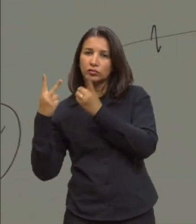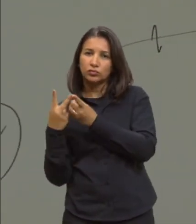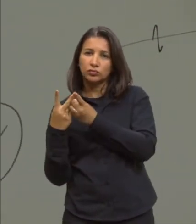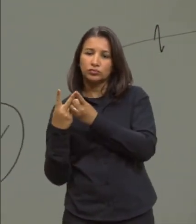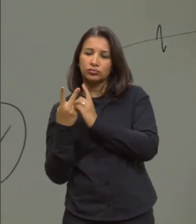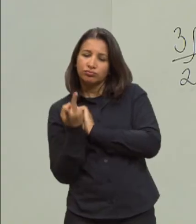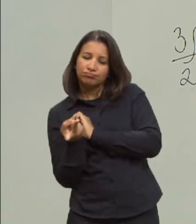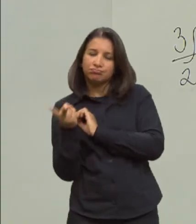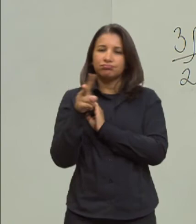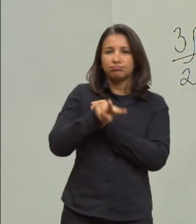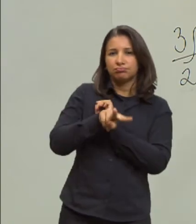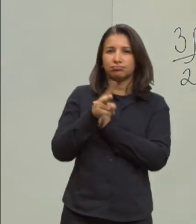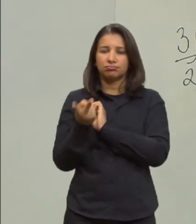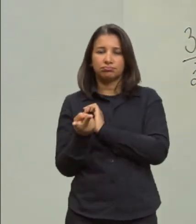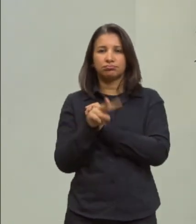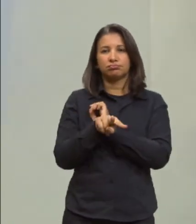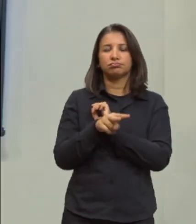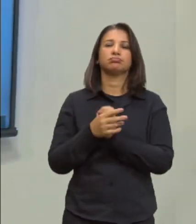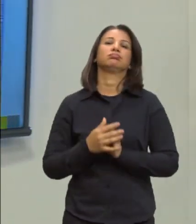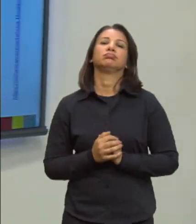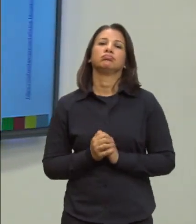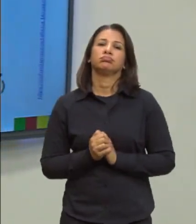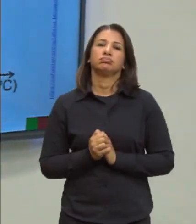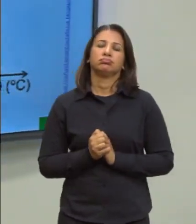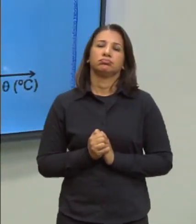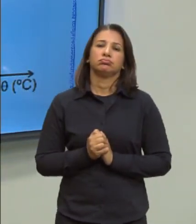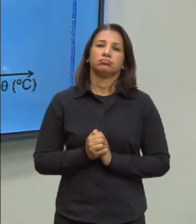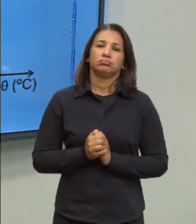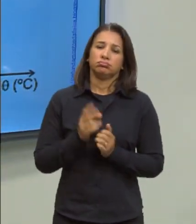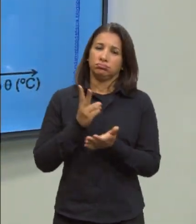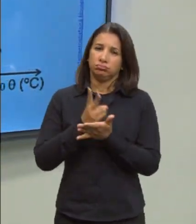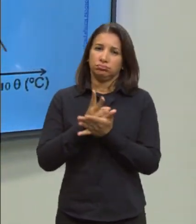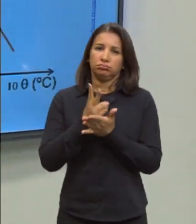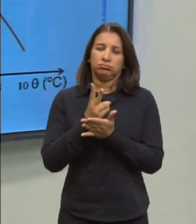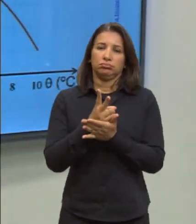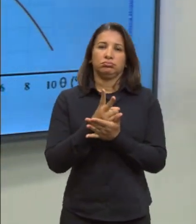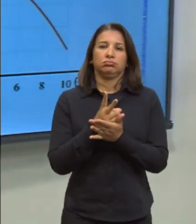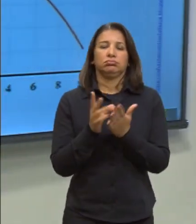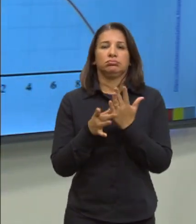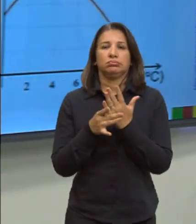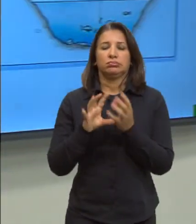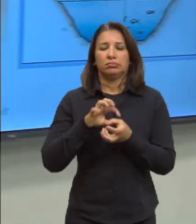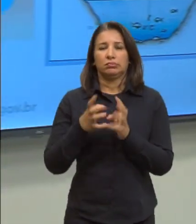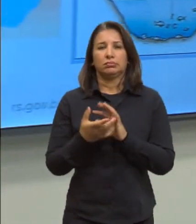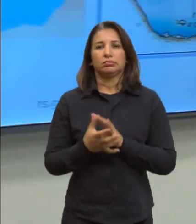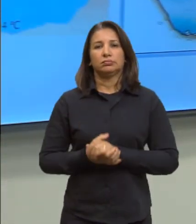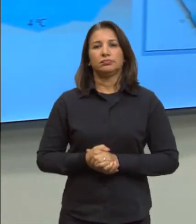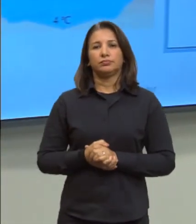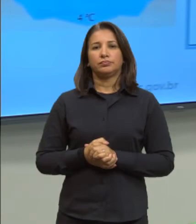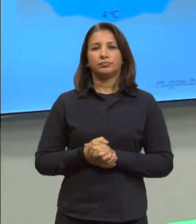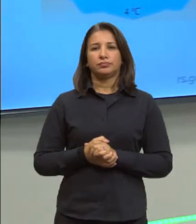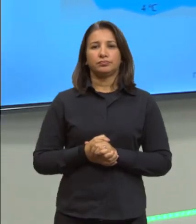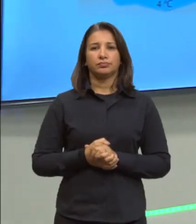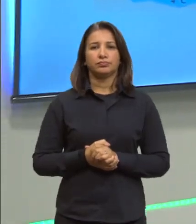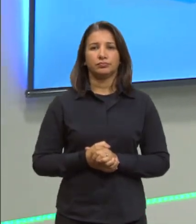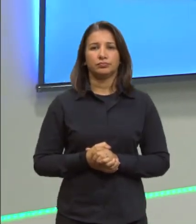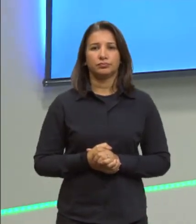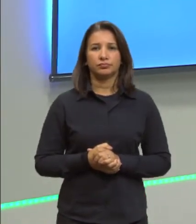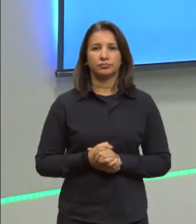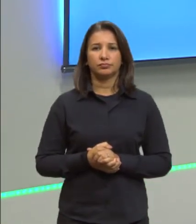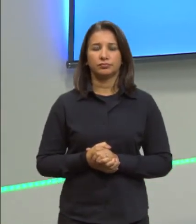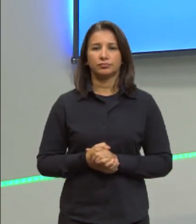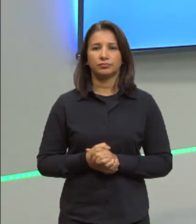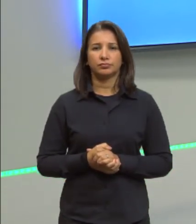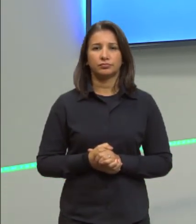diminuo a densidade. Certo? Então, com a massa constante, obviamente. Pode passar o slide, por favor? Gente,